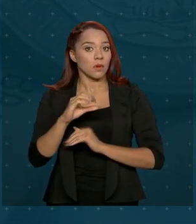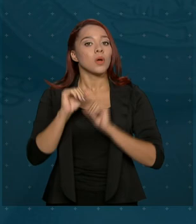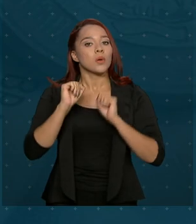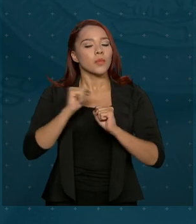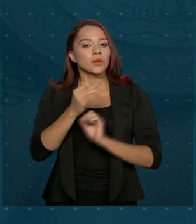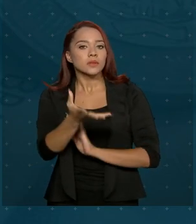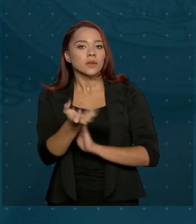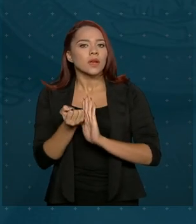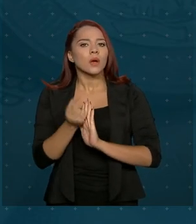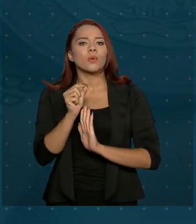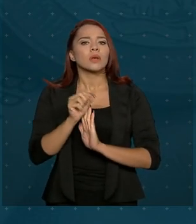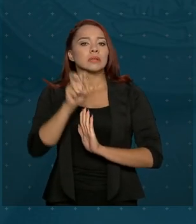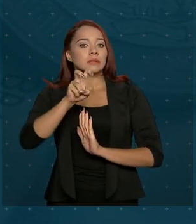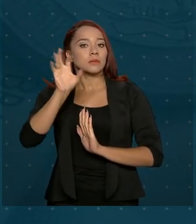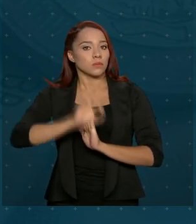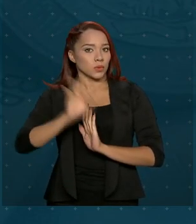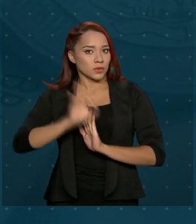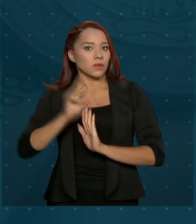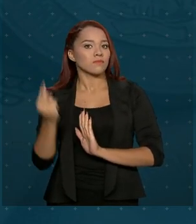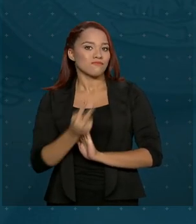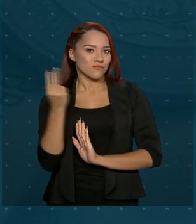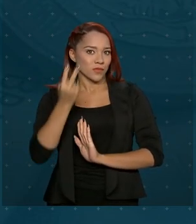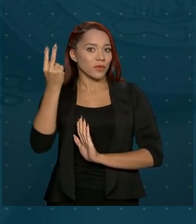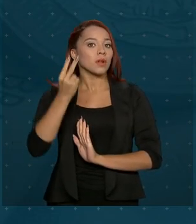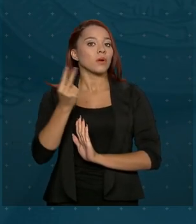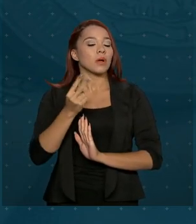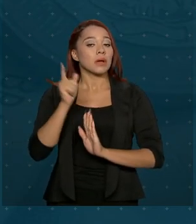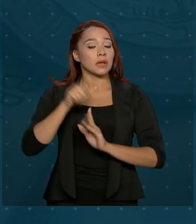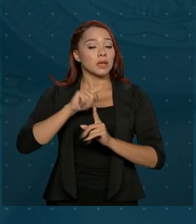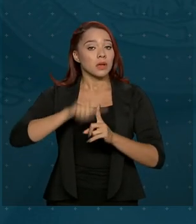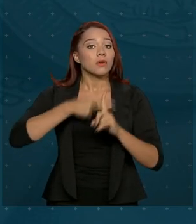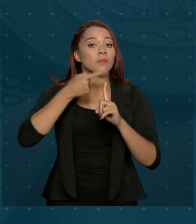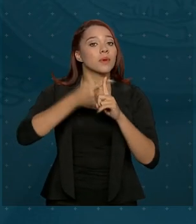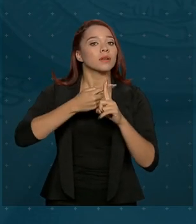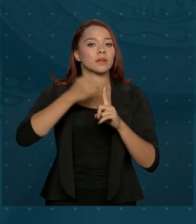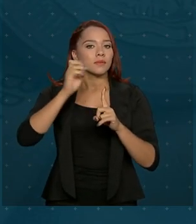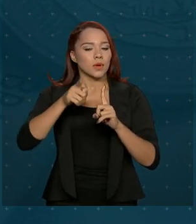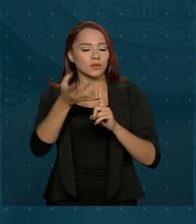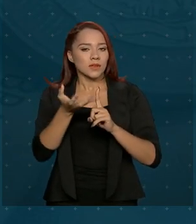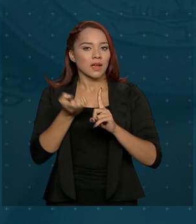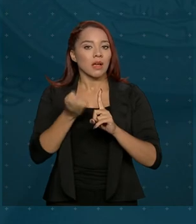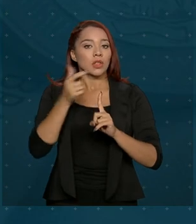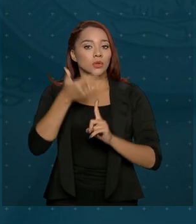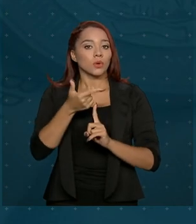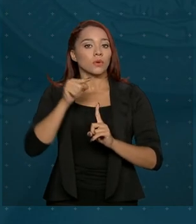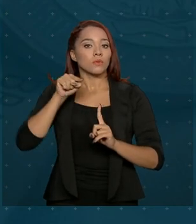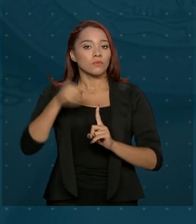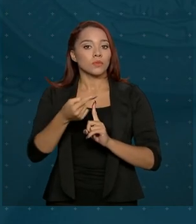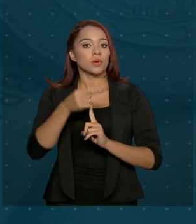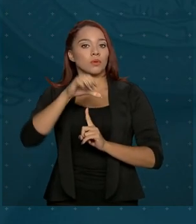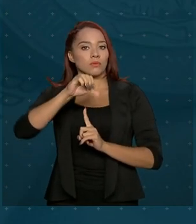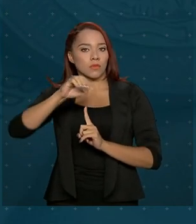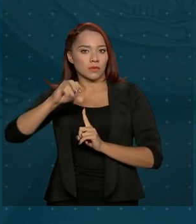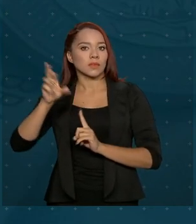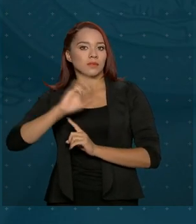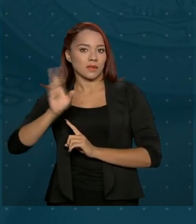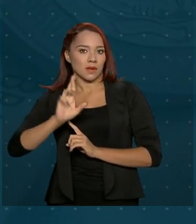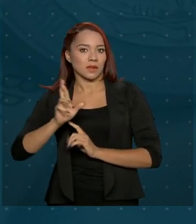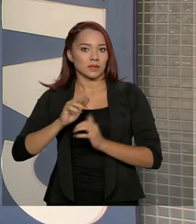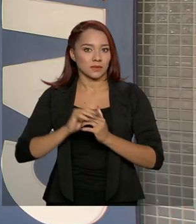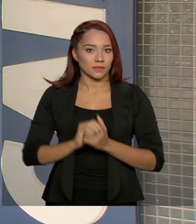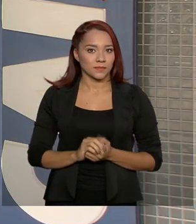pode sacar 5% do valor e a parcela adicional será de R 2.900,00.